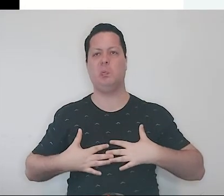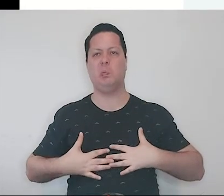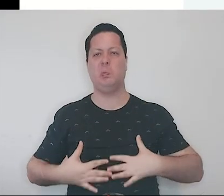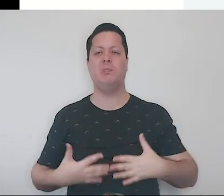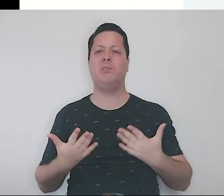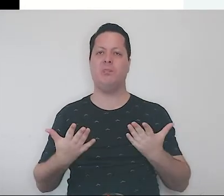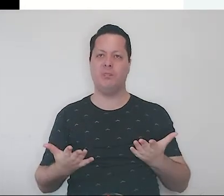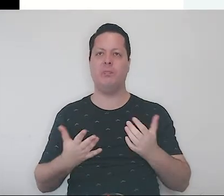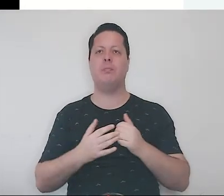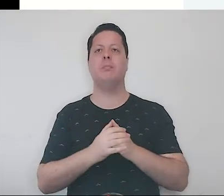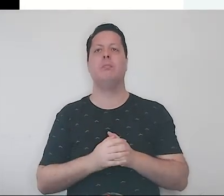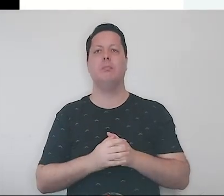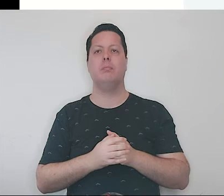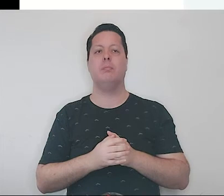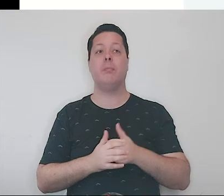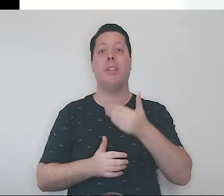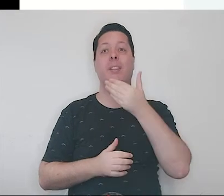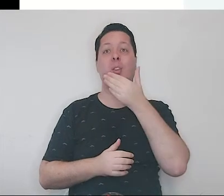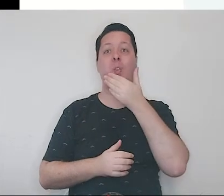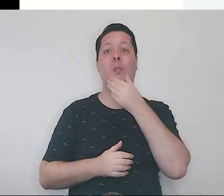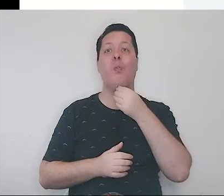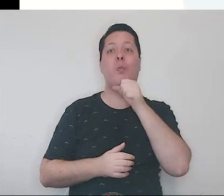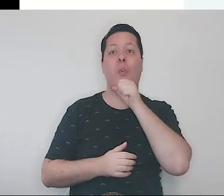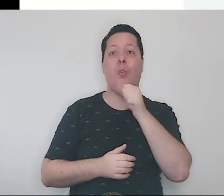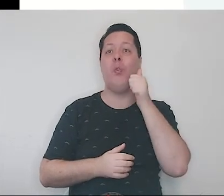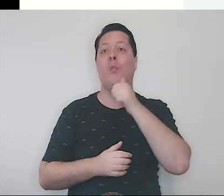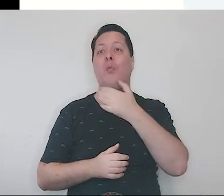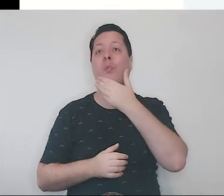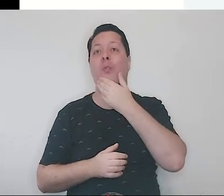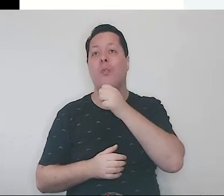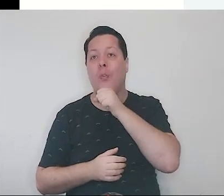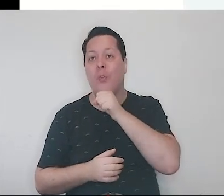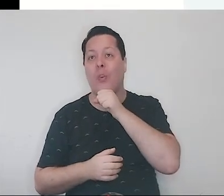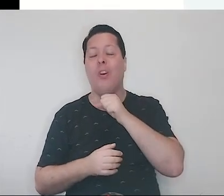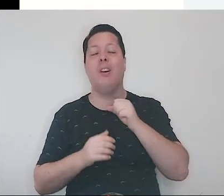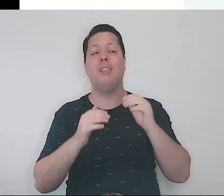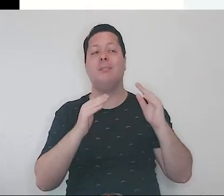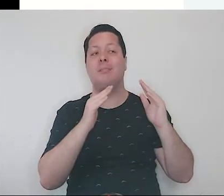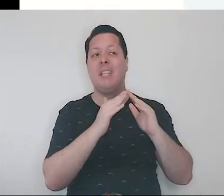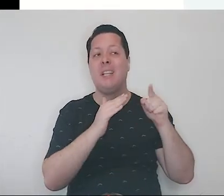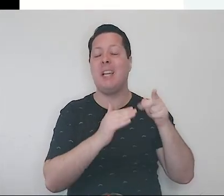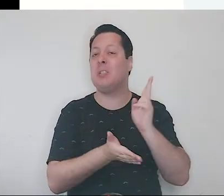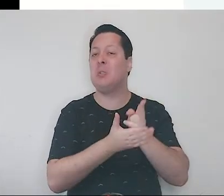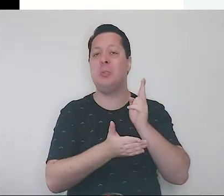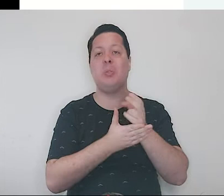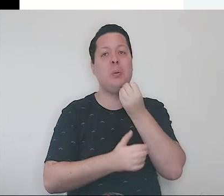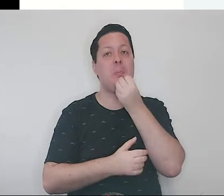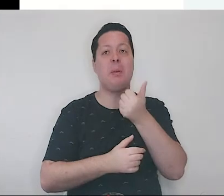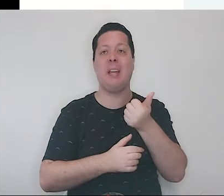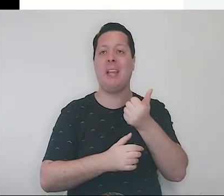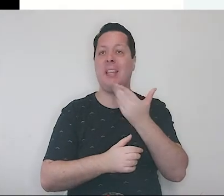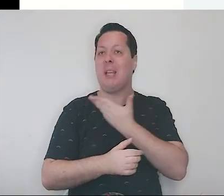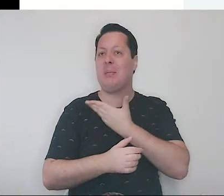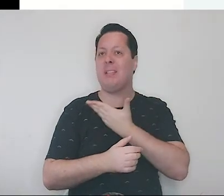E, por sua vez, o casal de velhinhos bondosos, continuou amizade com os ratinhos. E, com as